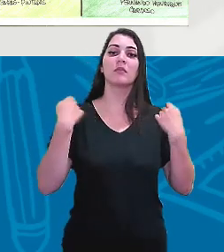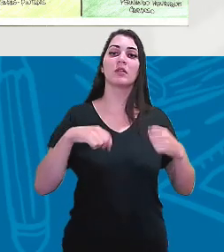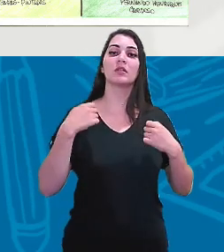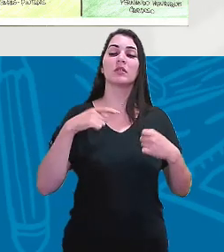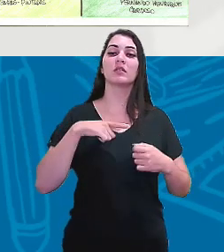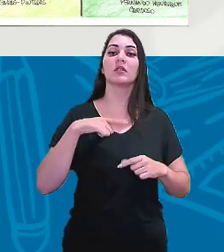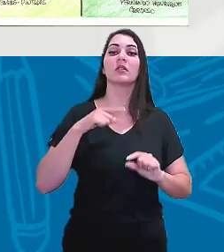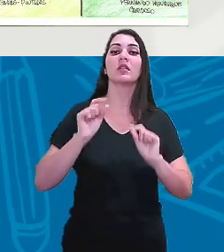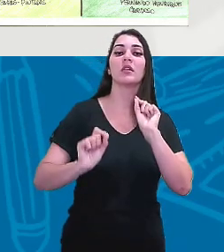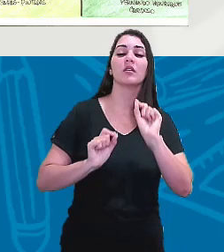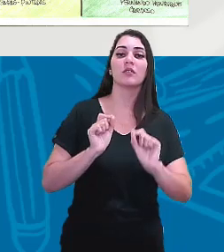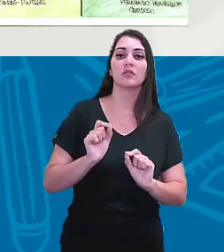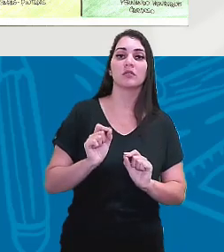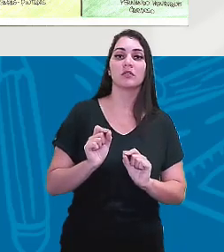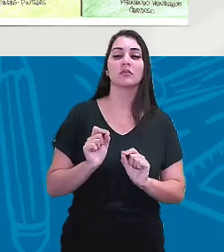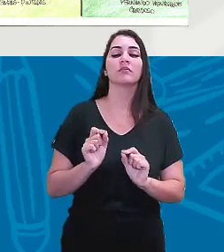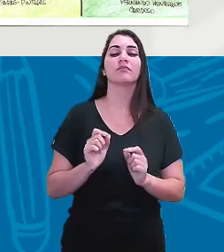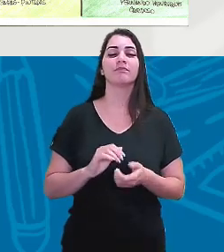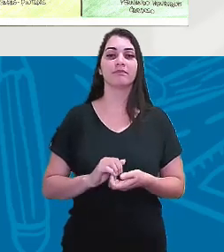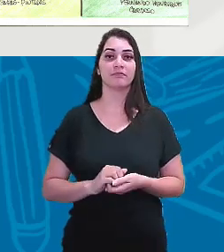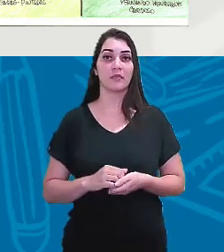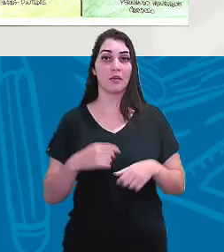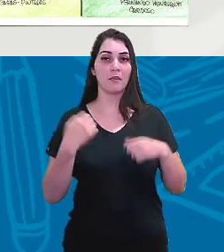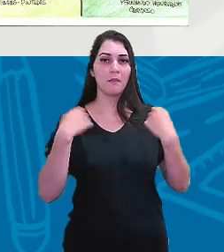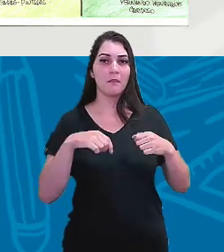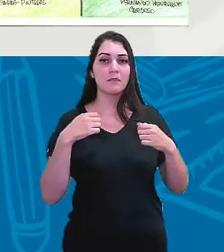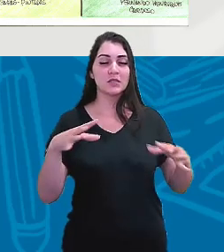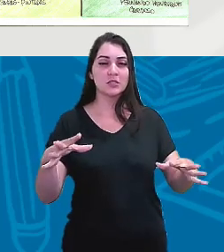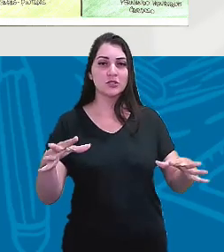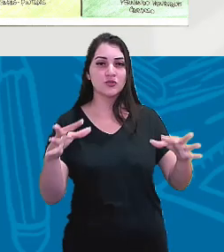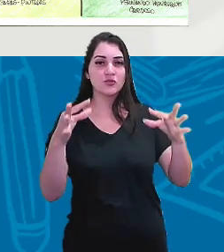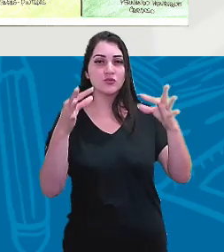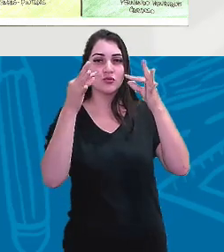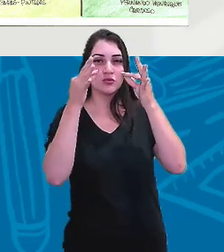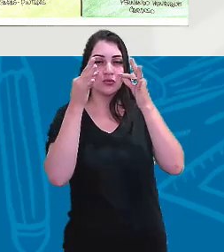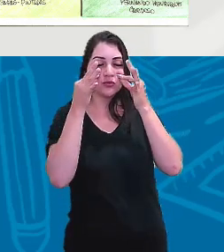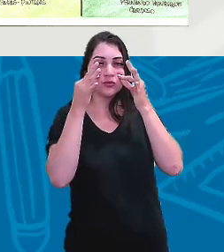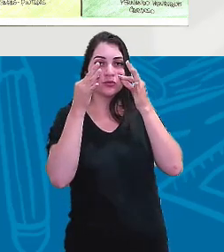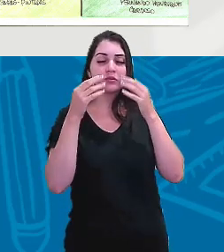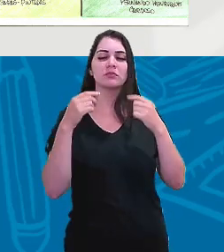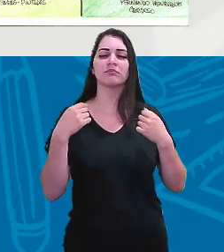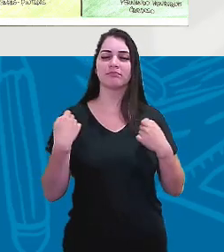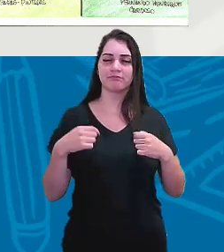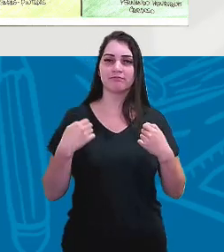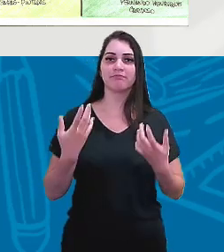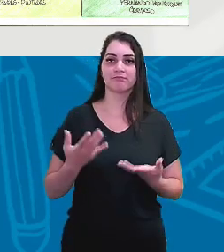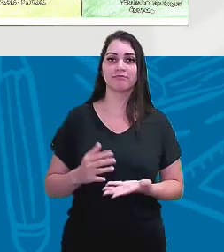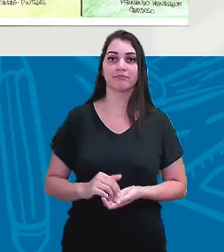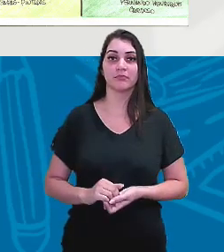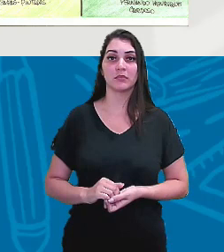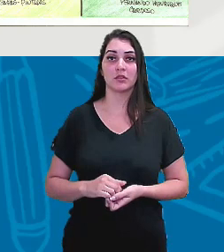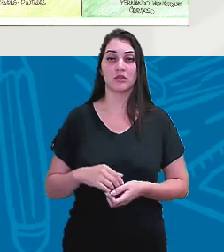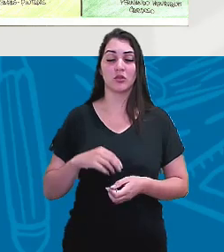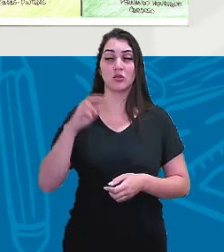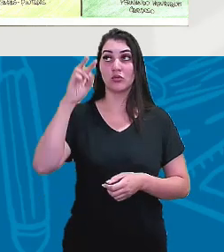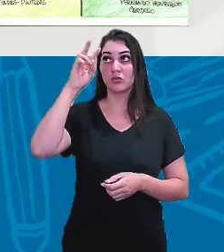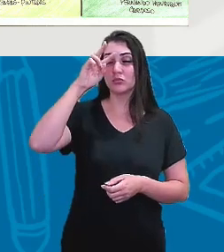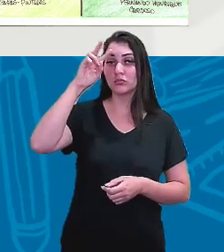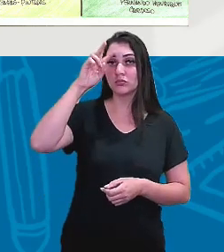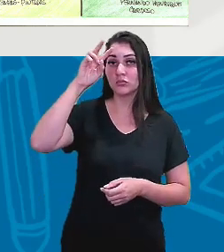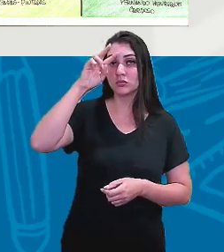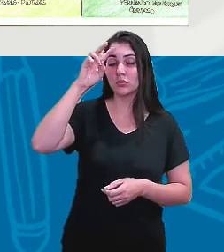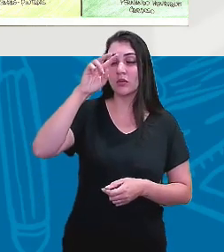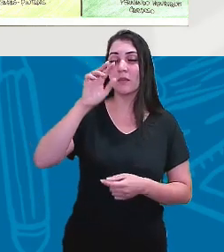imbuído ou ele precisa chamar atenção para a necessidade do historiador